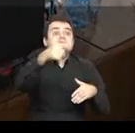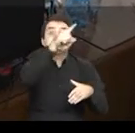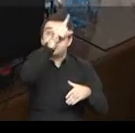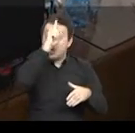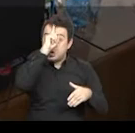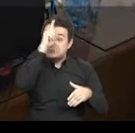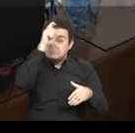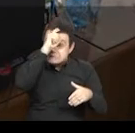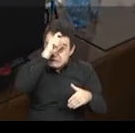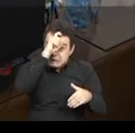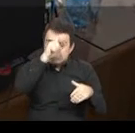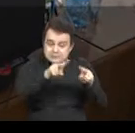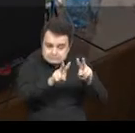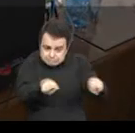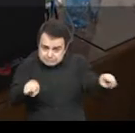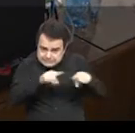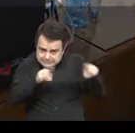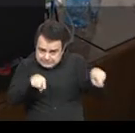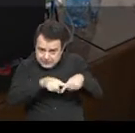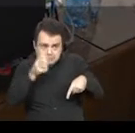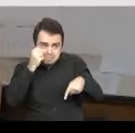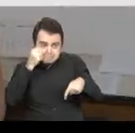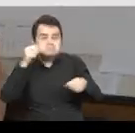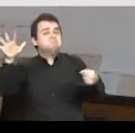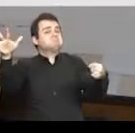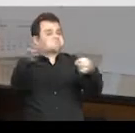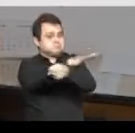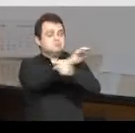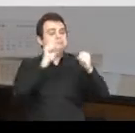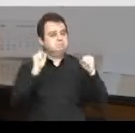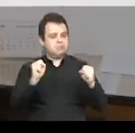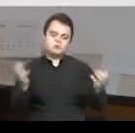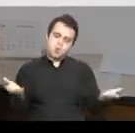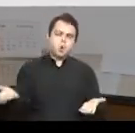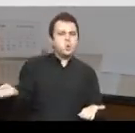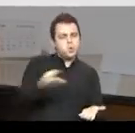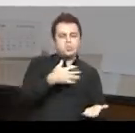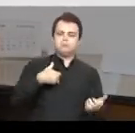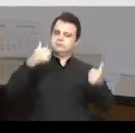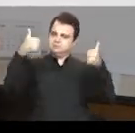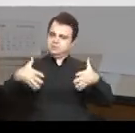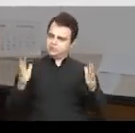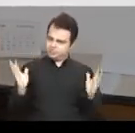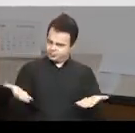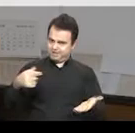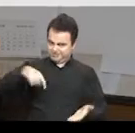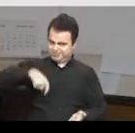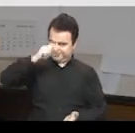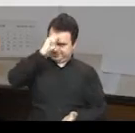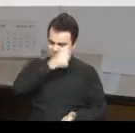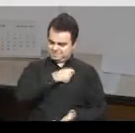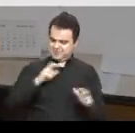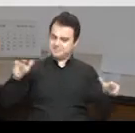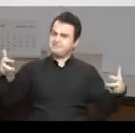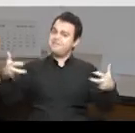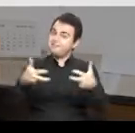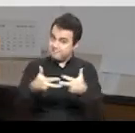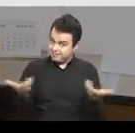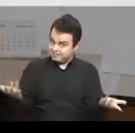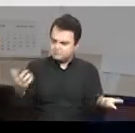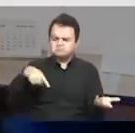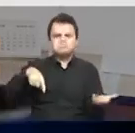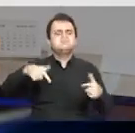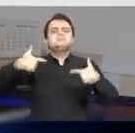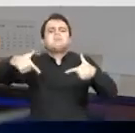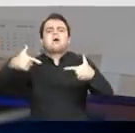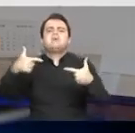dos leitos nos hospitais da cidade. Essa é a atualização do protocolo da Câmara de Rio Preto e acompanhe o trabalho